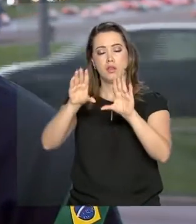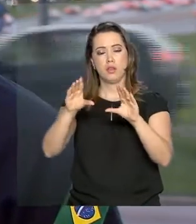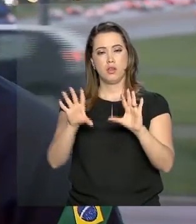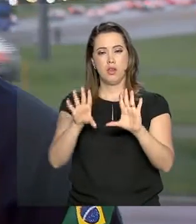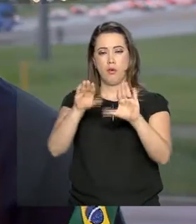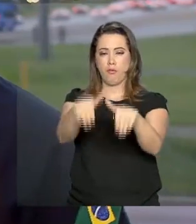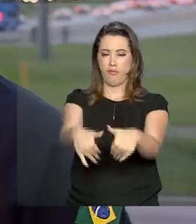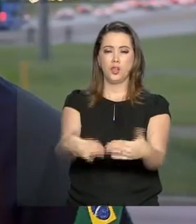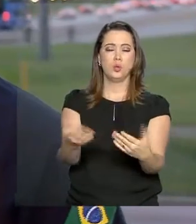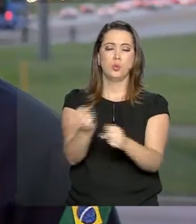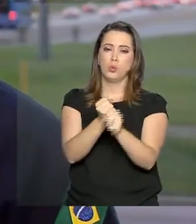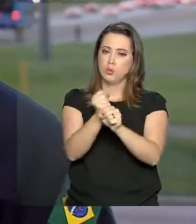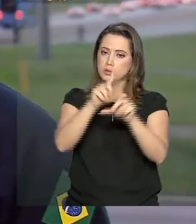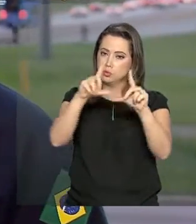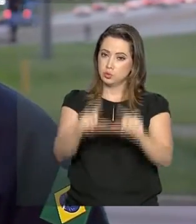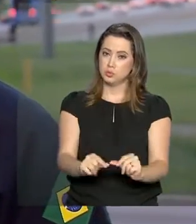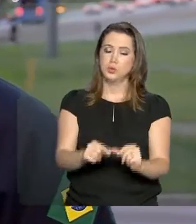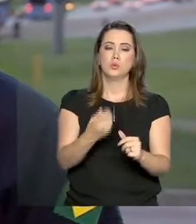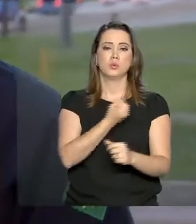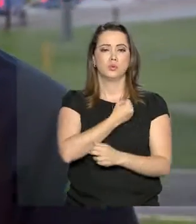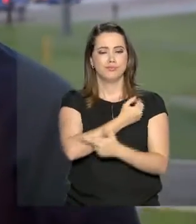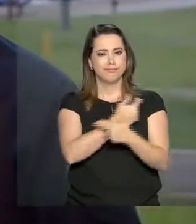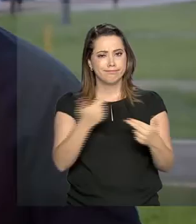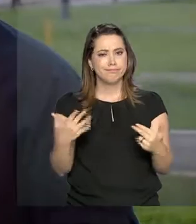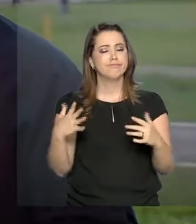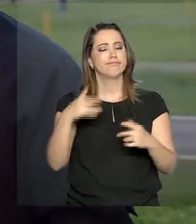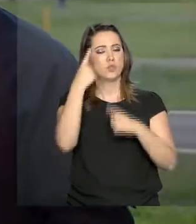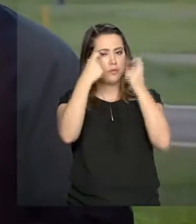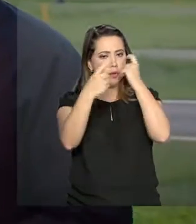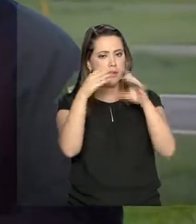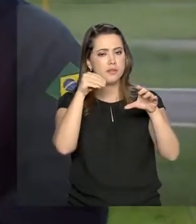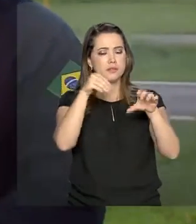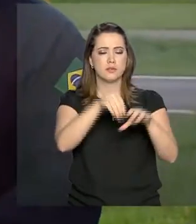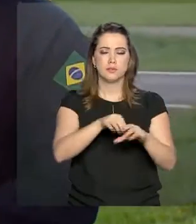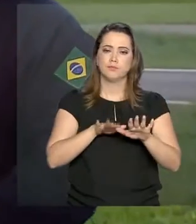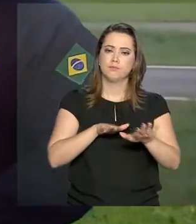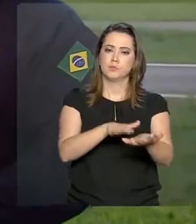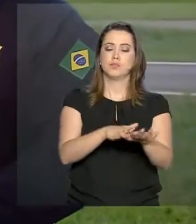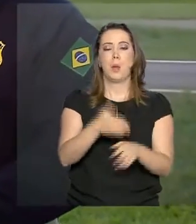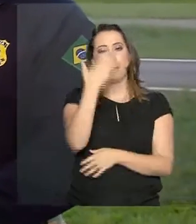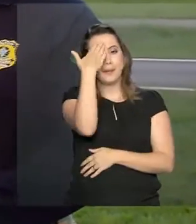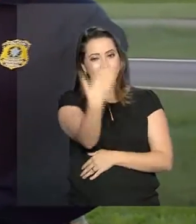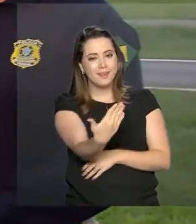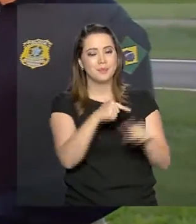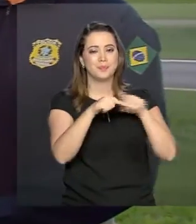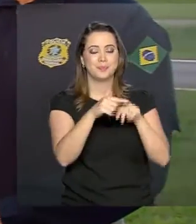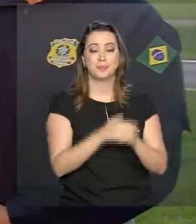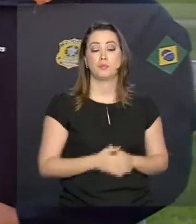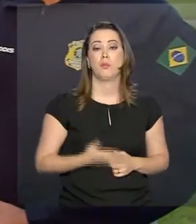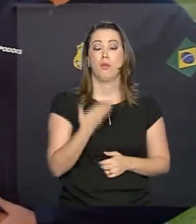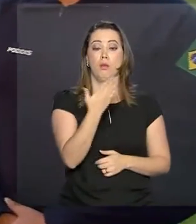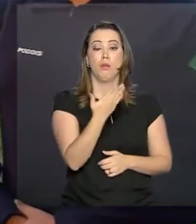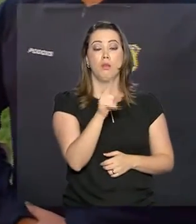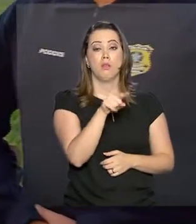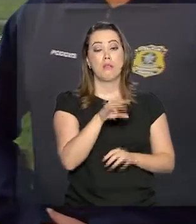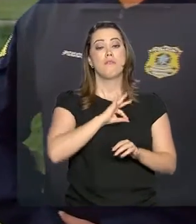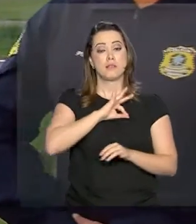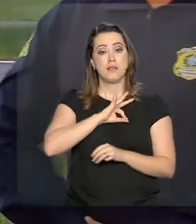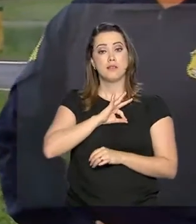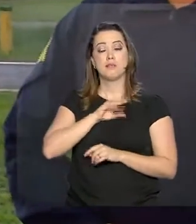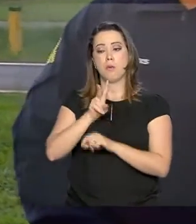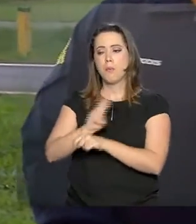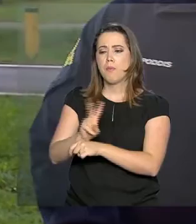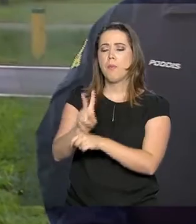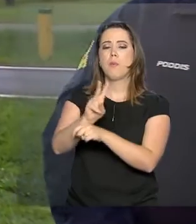também na violência no trânsito. Obrigado pelas informações, Anderson. Um bom trabalho. Além da fiscalização, a PRF também